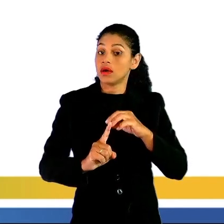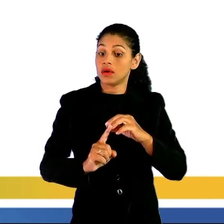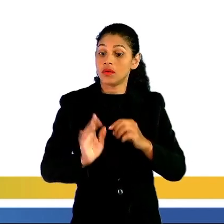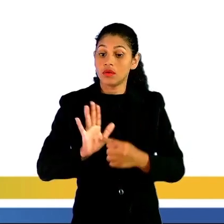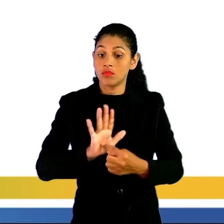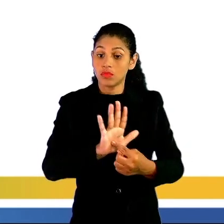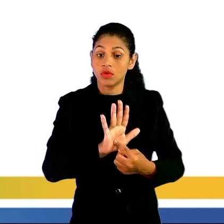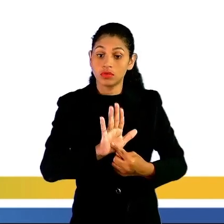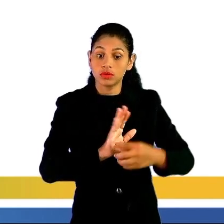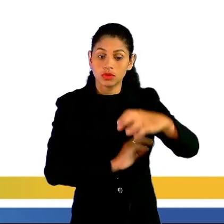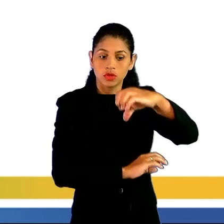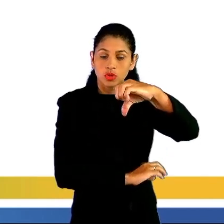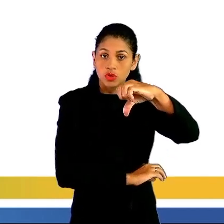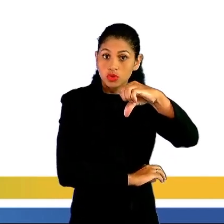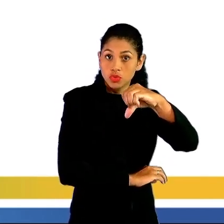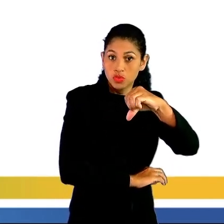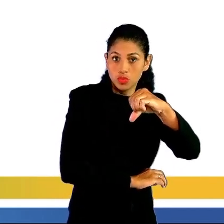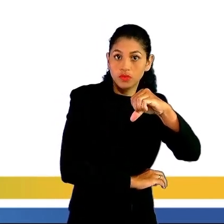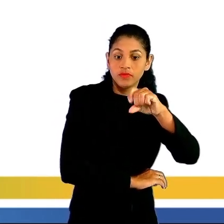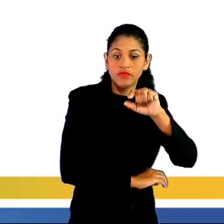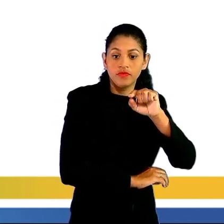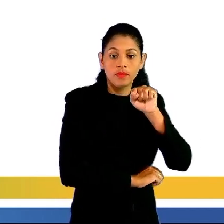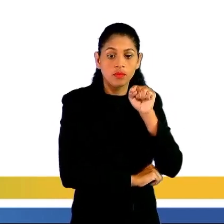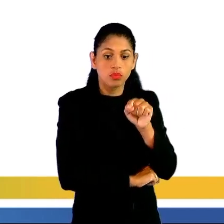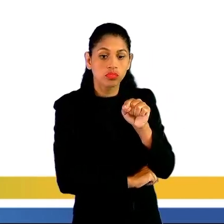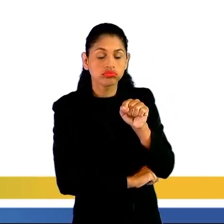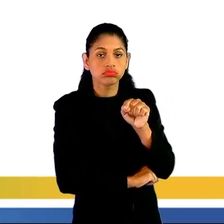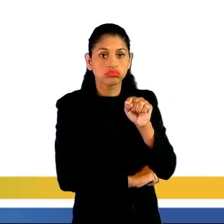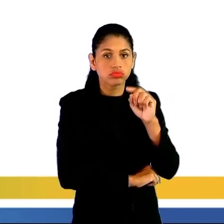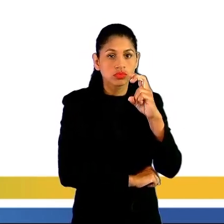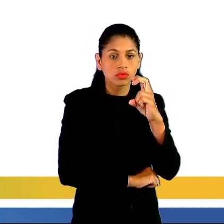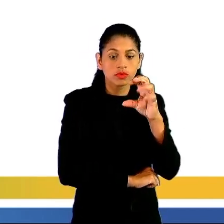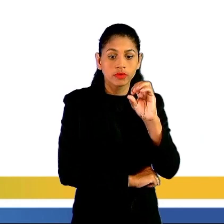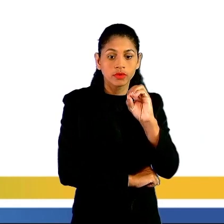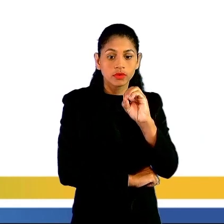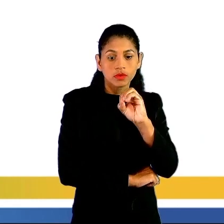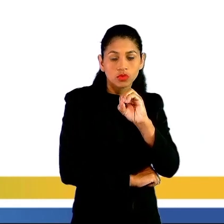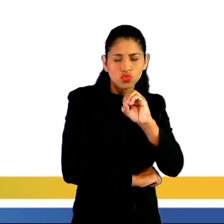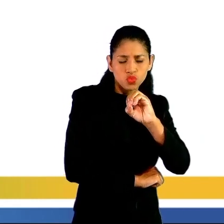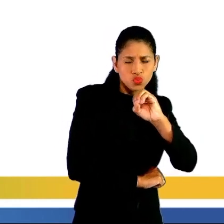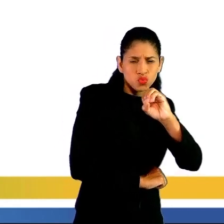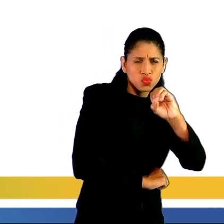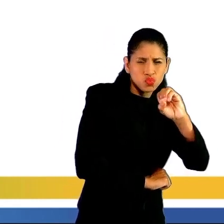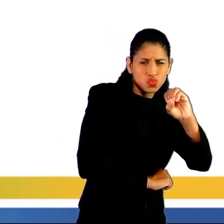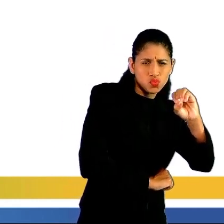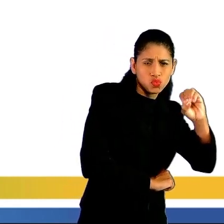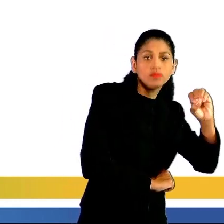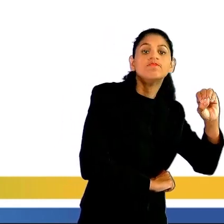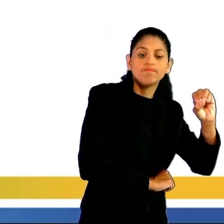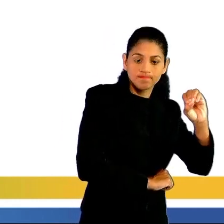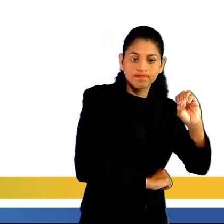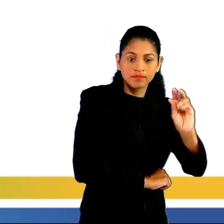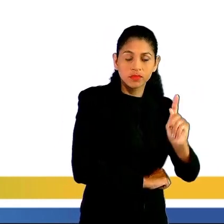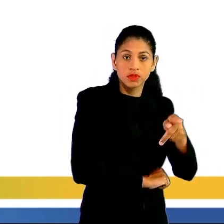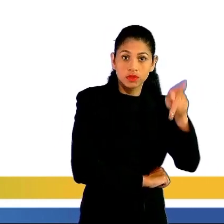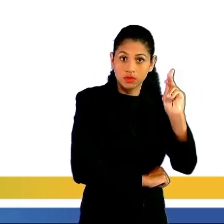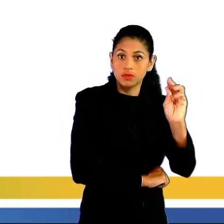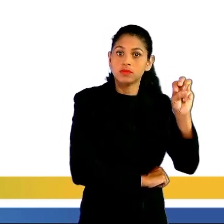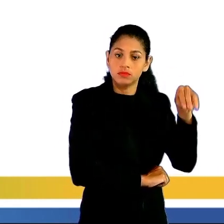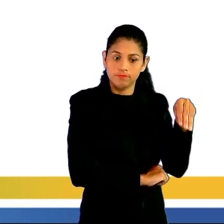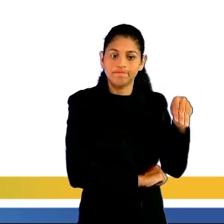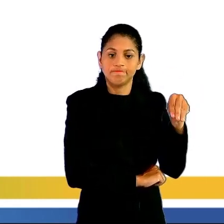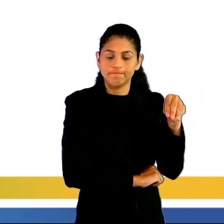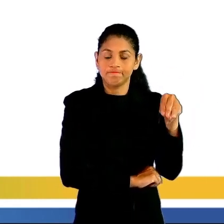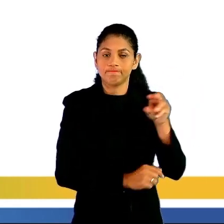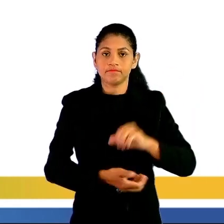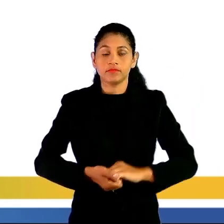de quilômetros. Então nós vamos utilizar 9,5 vezes 10 elevado à décima